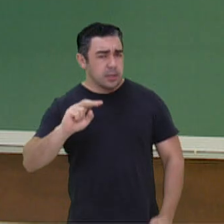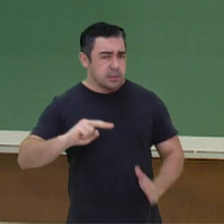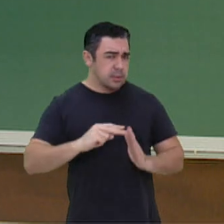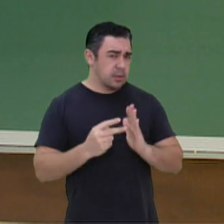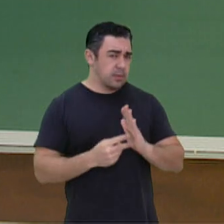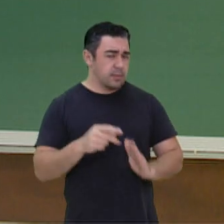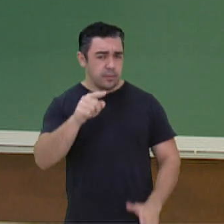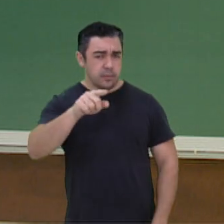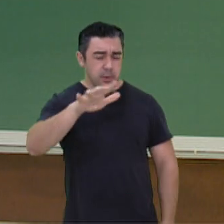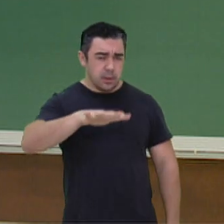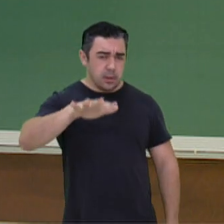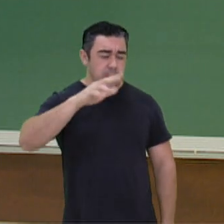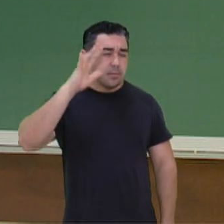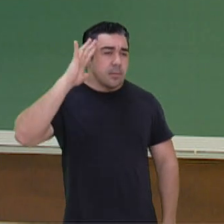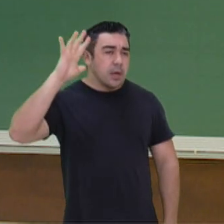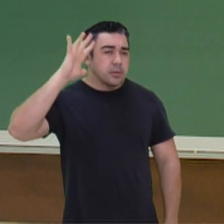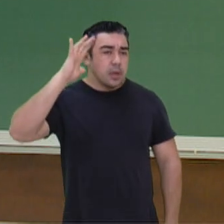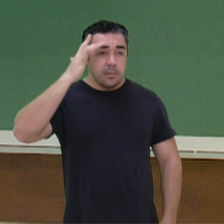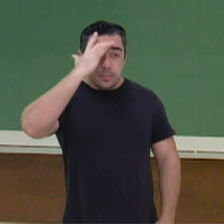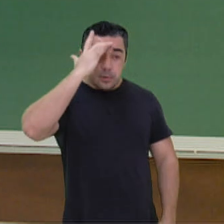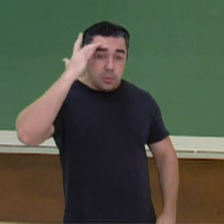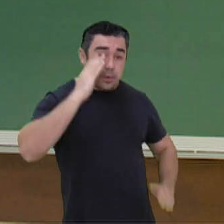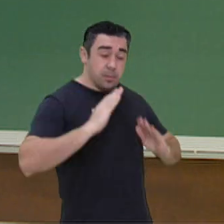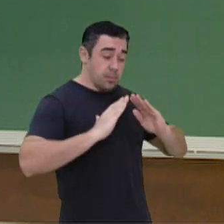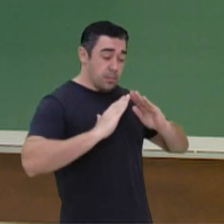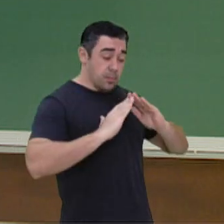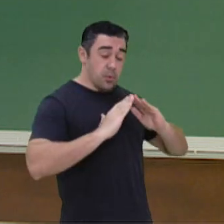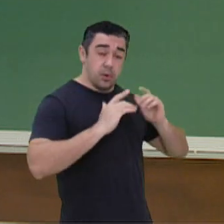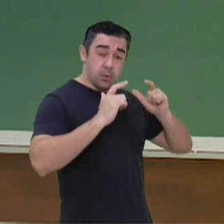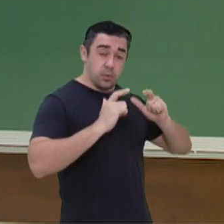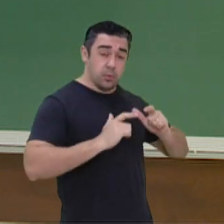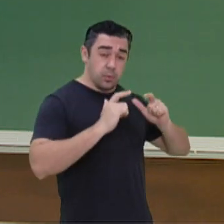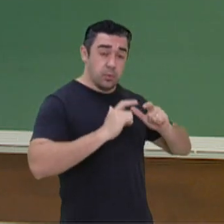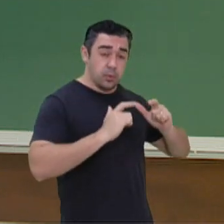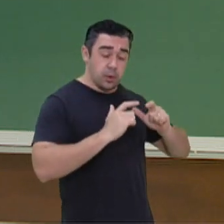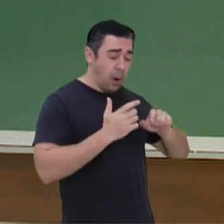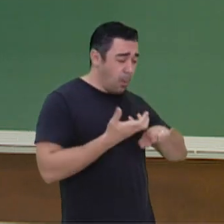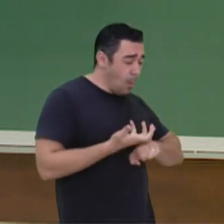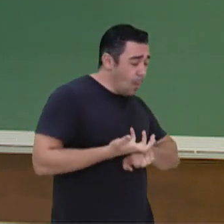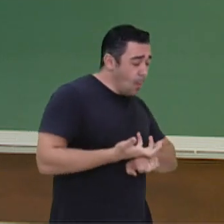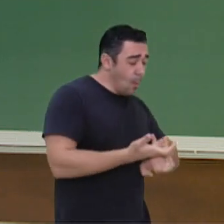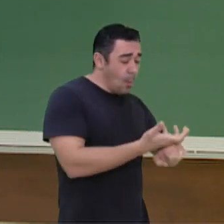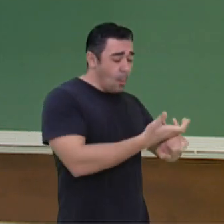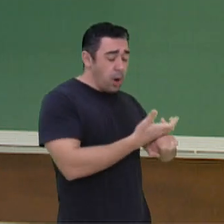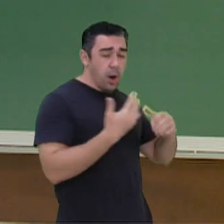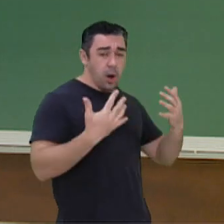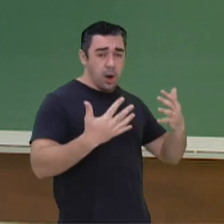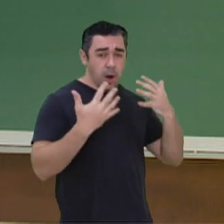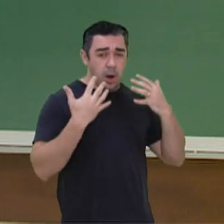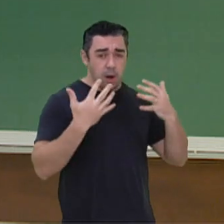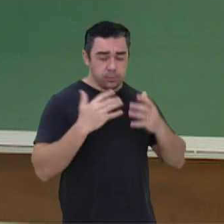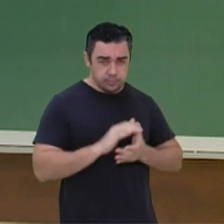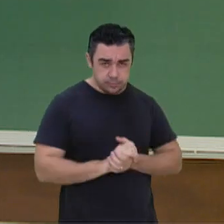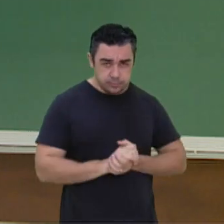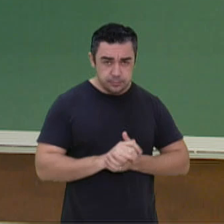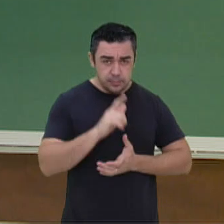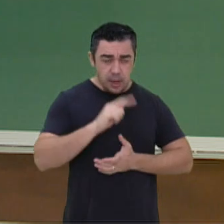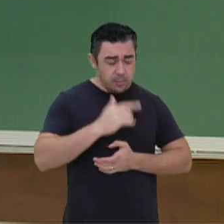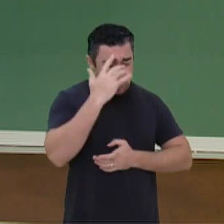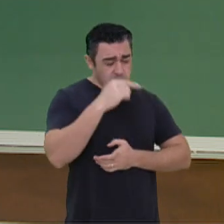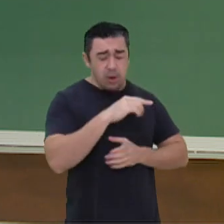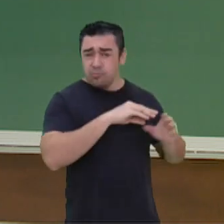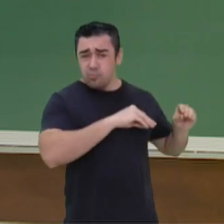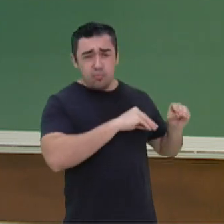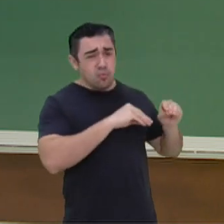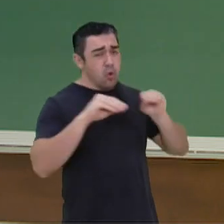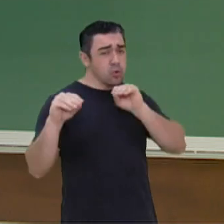imaginar esse pessoal que moram ali, consigam imaginar esse solo e assim sucessivamente. Retirantes são